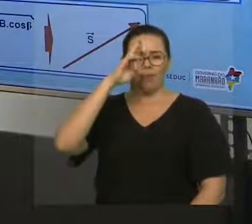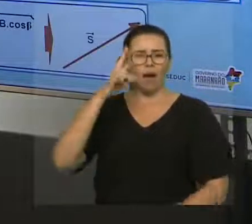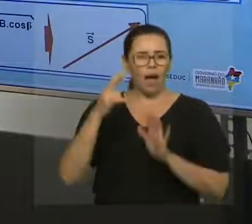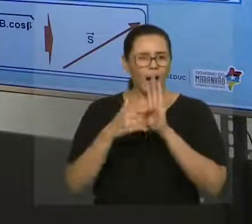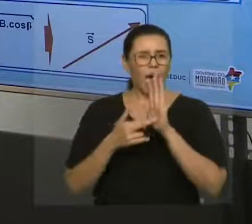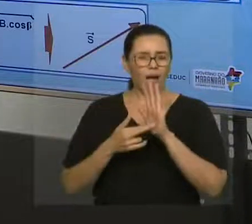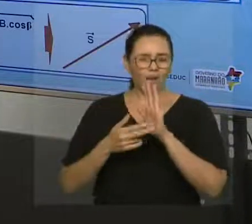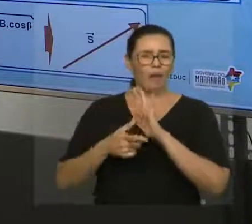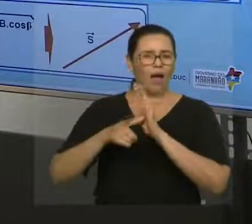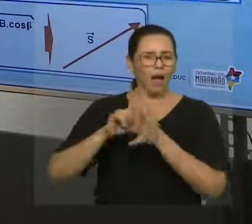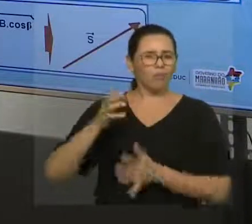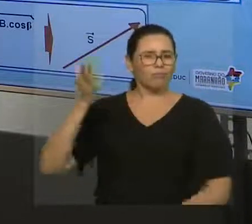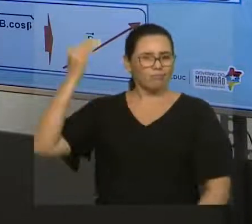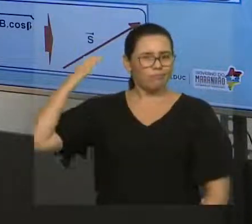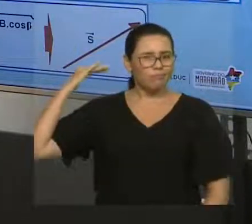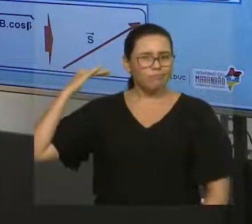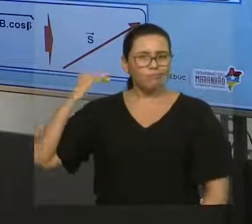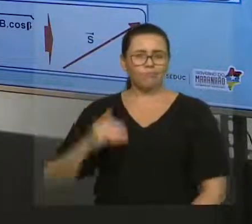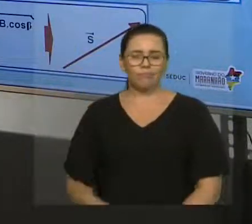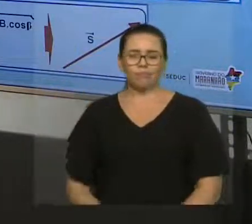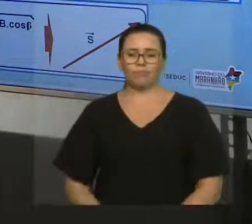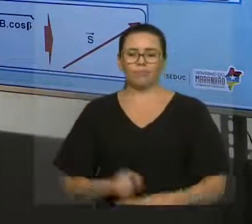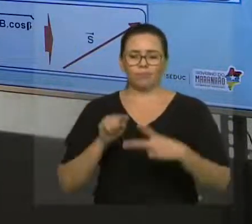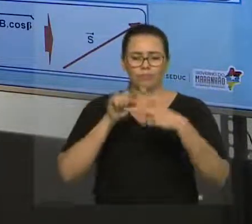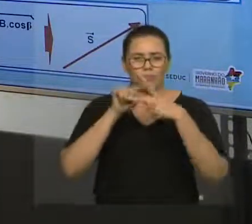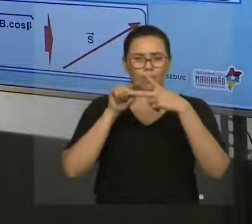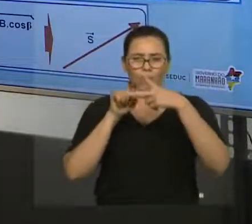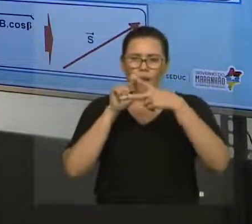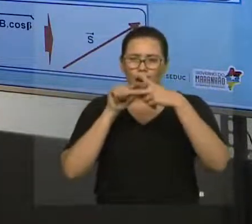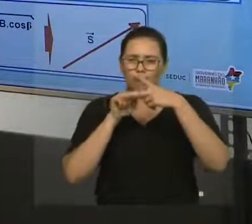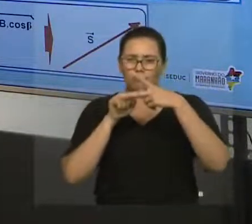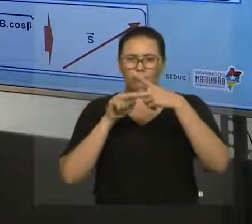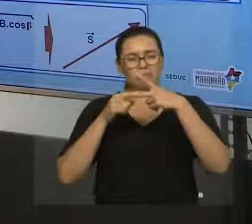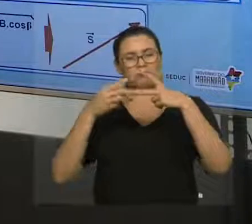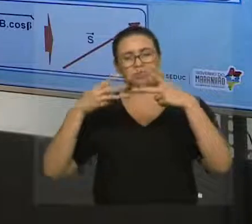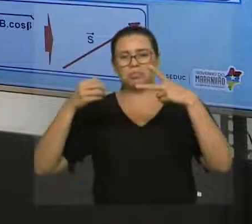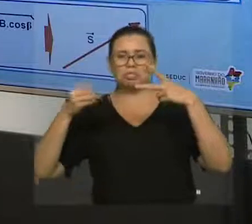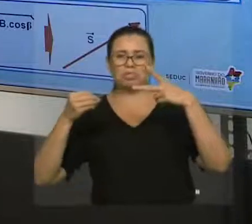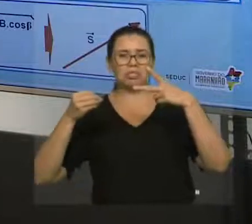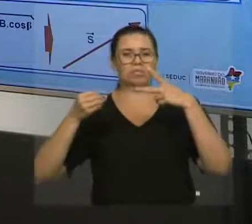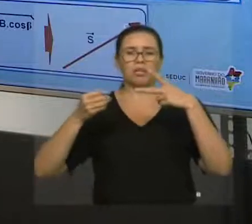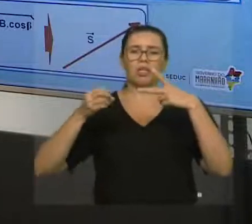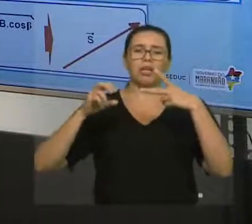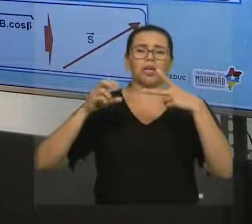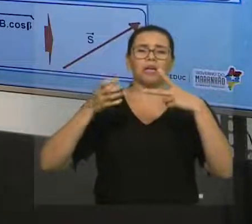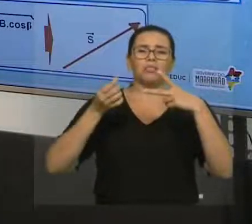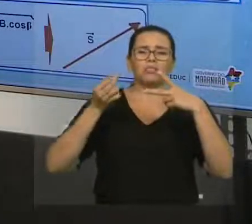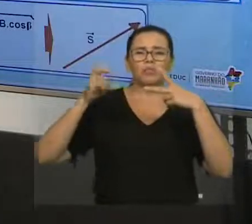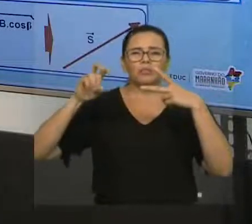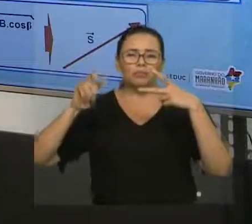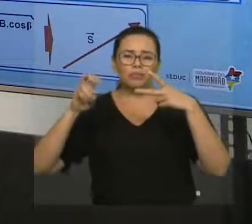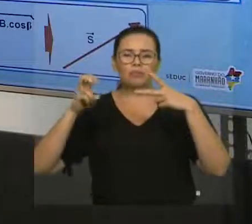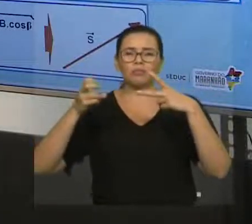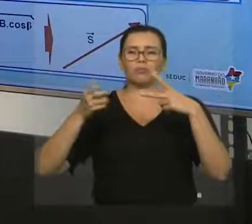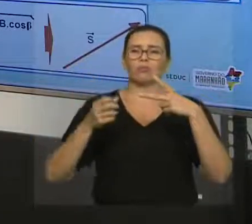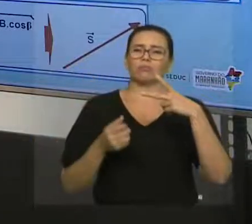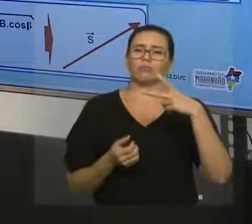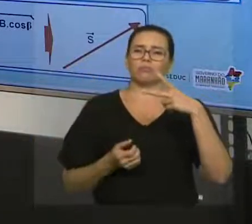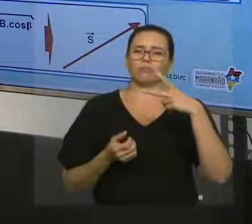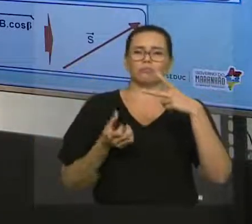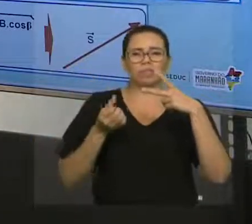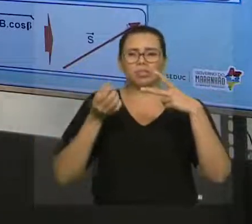qualquer ângulo. Então, esse ângulo aqui pode ser 30, pode ser 45, pode ser 60, né? Os ângulos notáveis. Pode